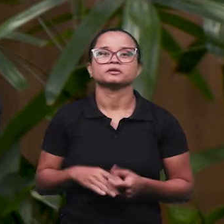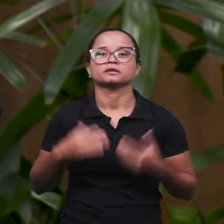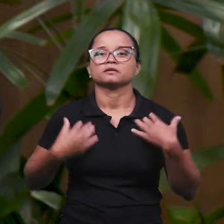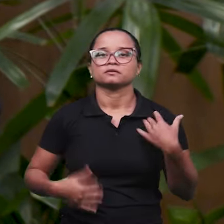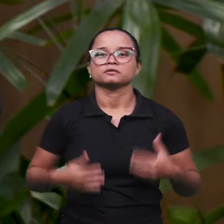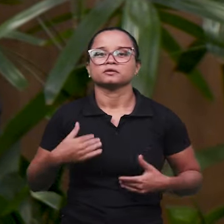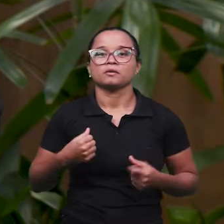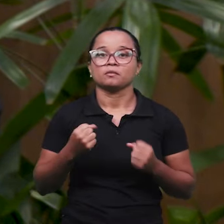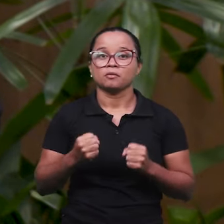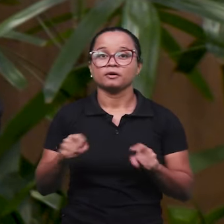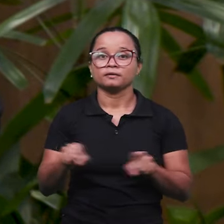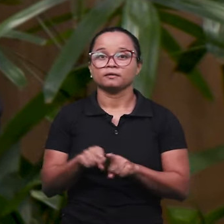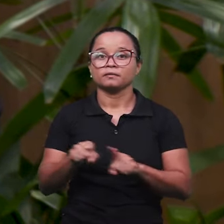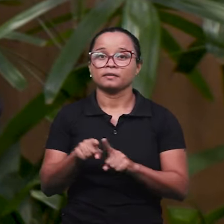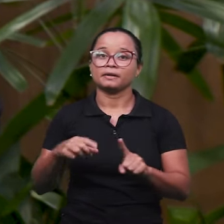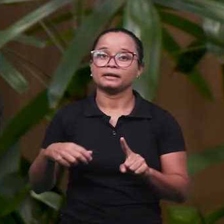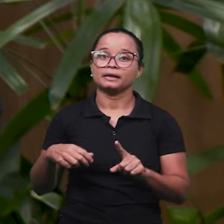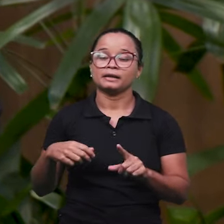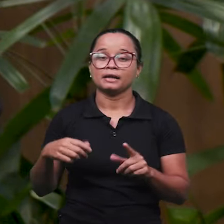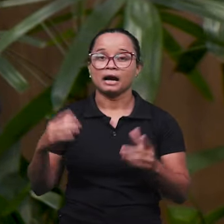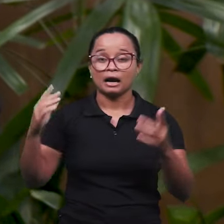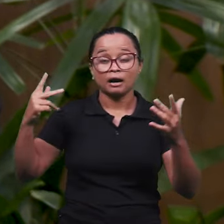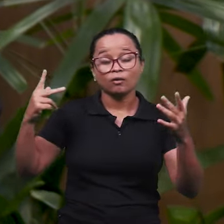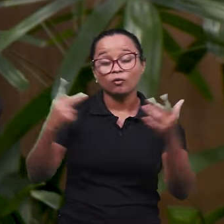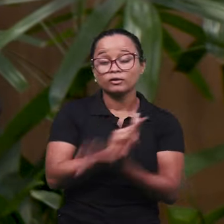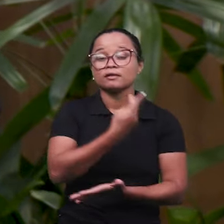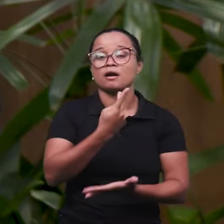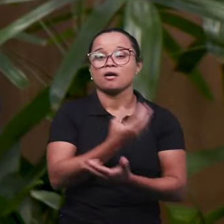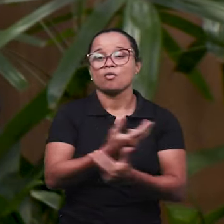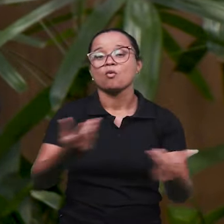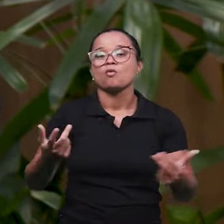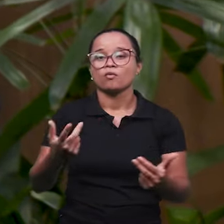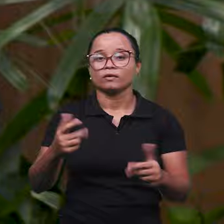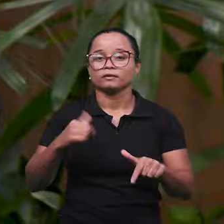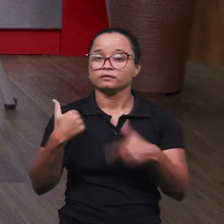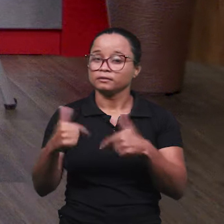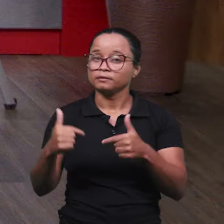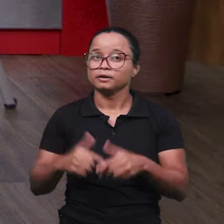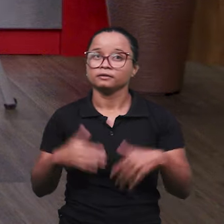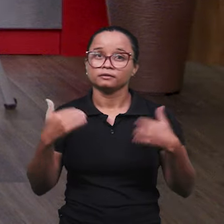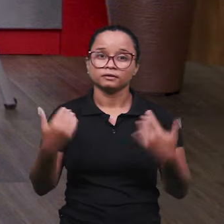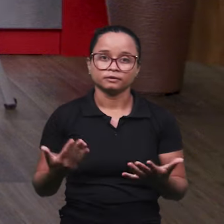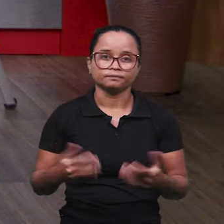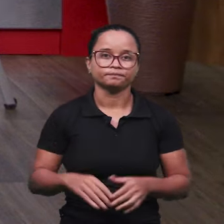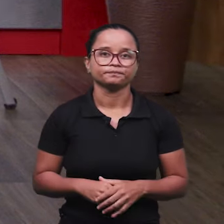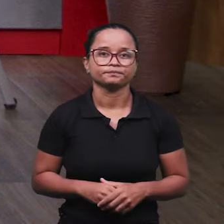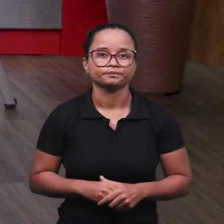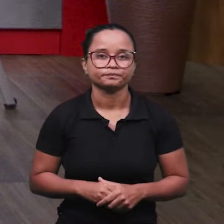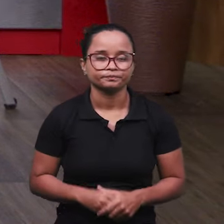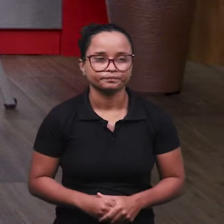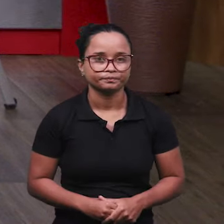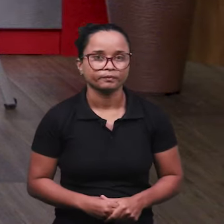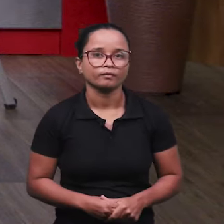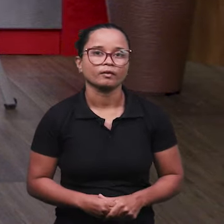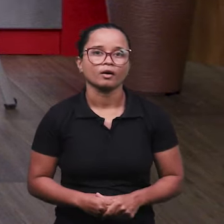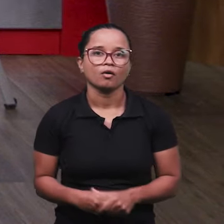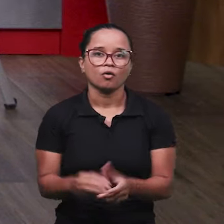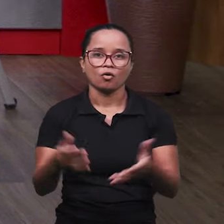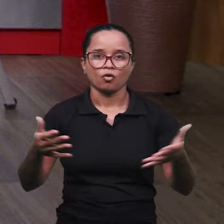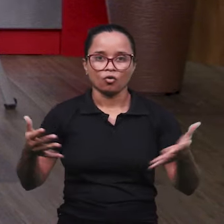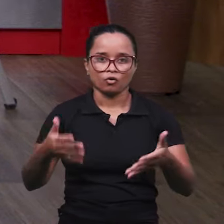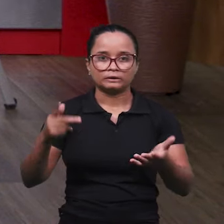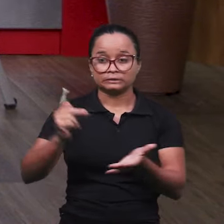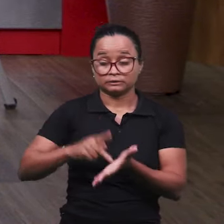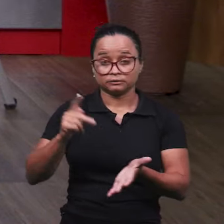de acidente de trabalho. Doutor Uiso, como você tem lidado com essas questões? O empregado, hoje, existe na